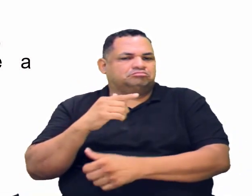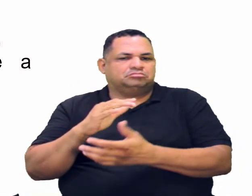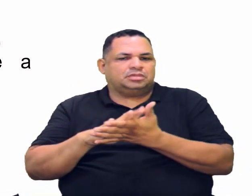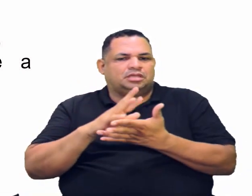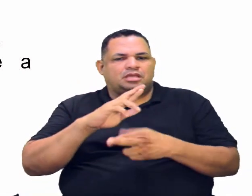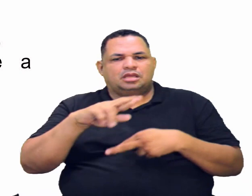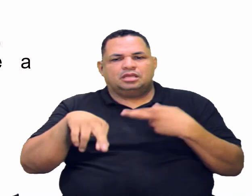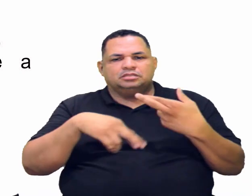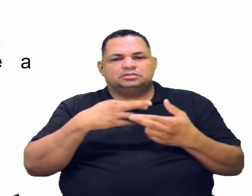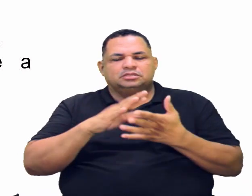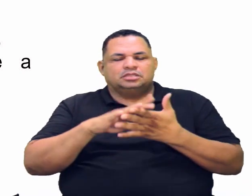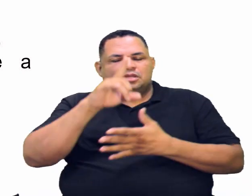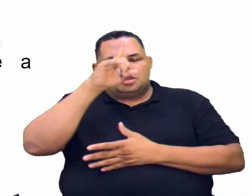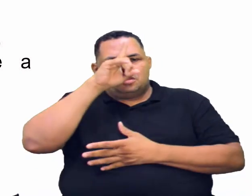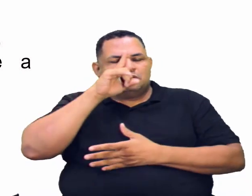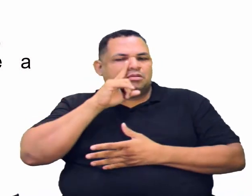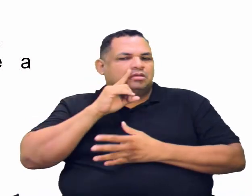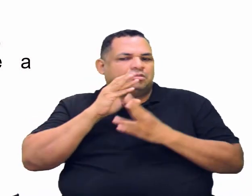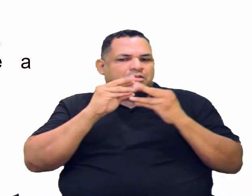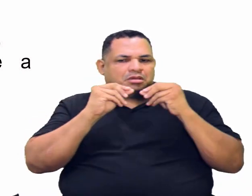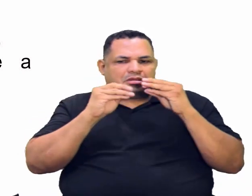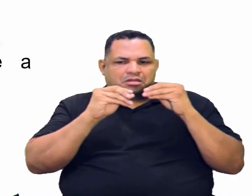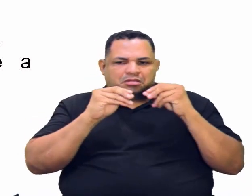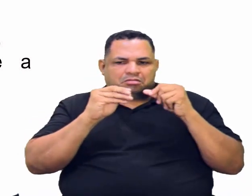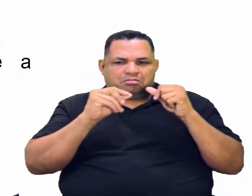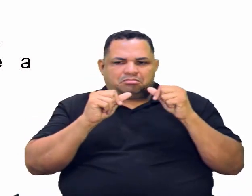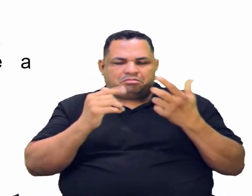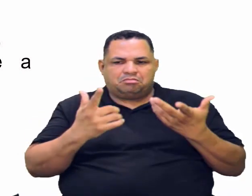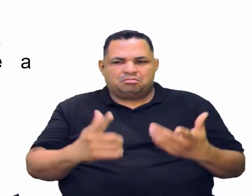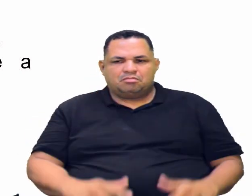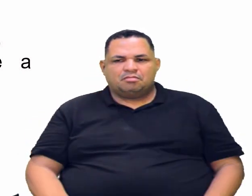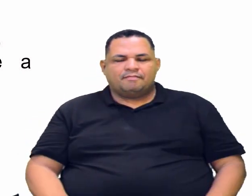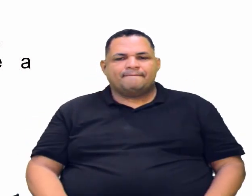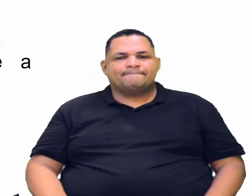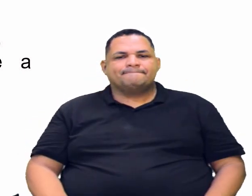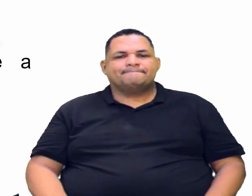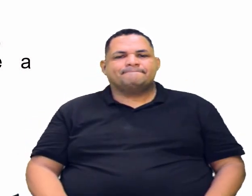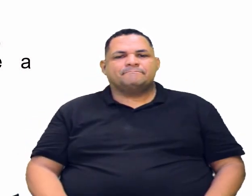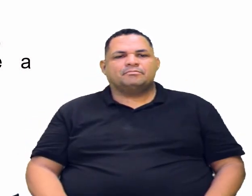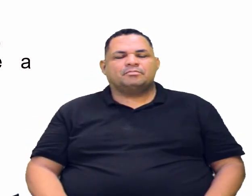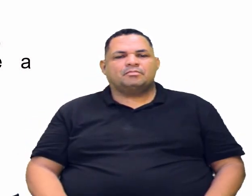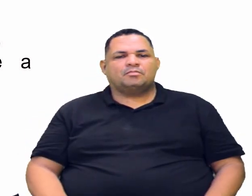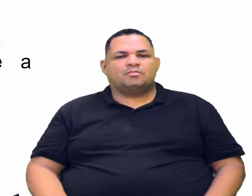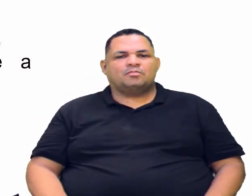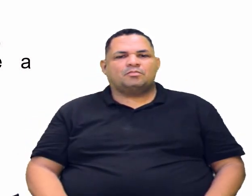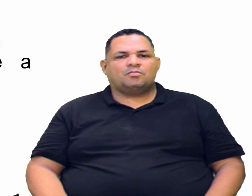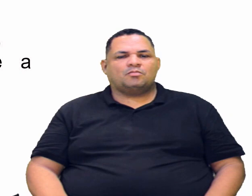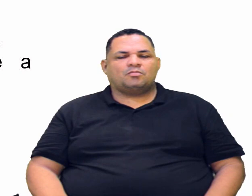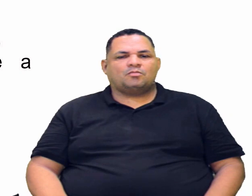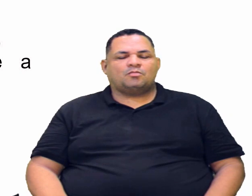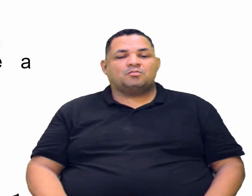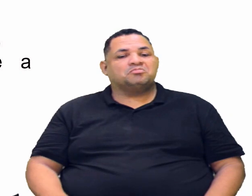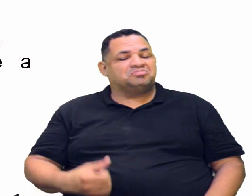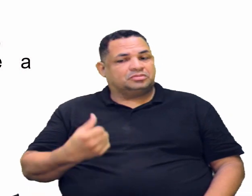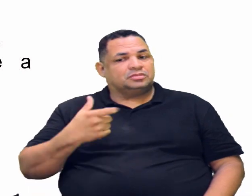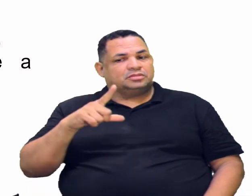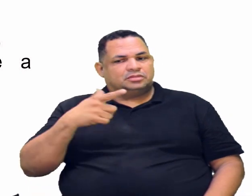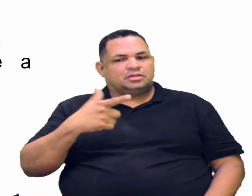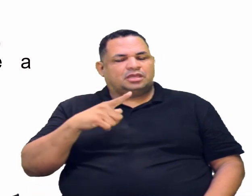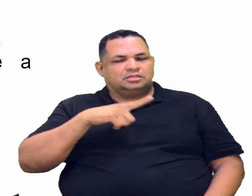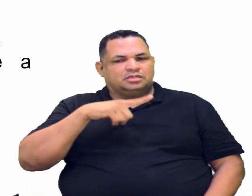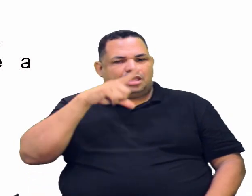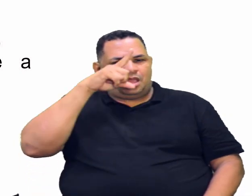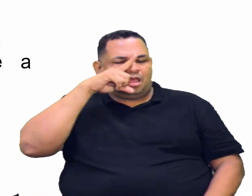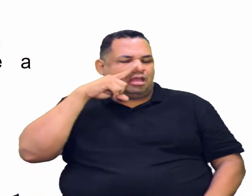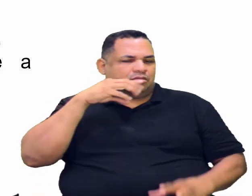oxidação. A gente acabou de ver pela reação de um álcool secundário que ele sofre sim. Os